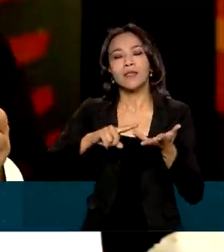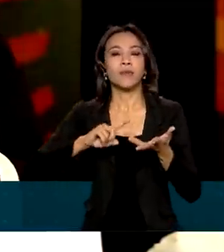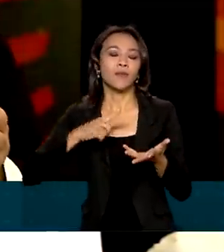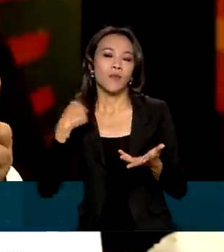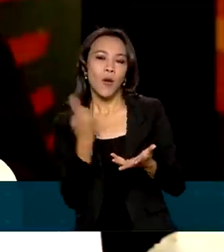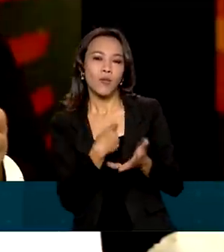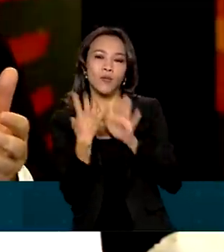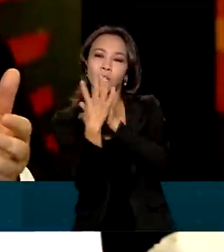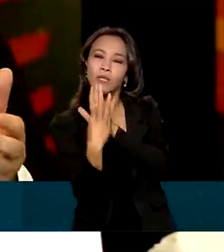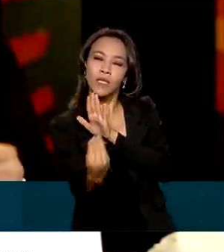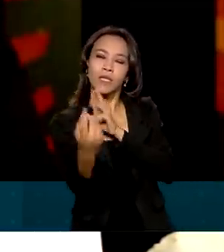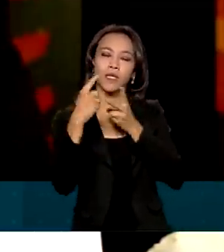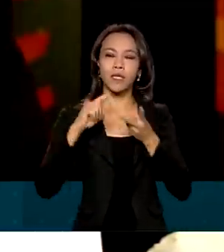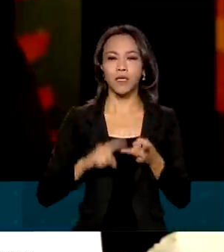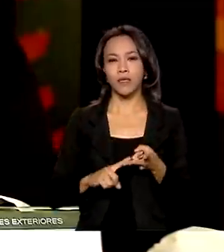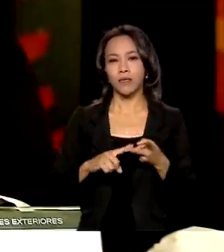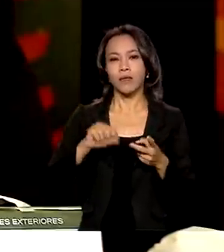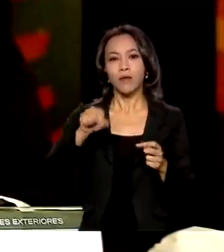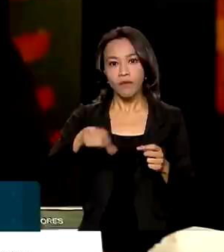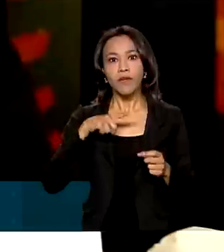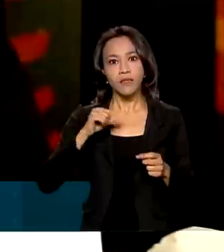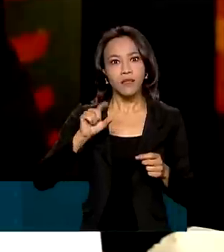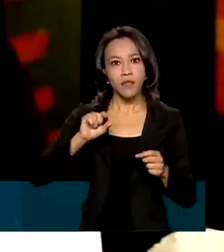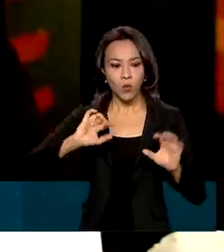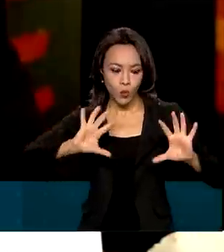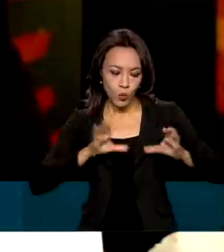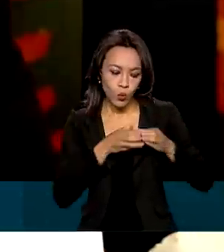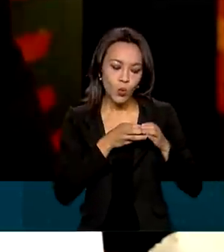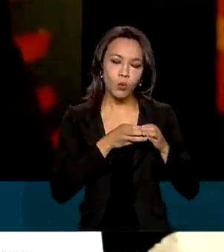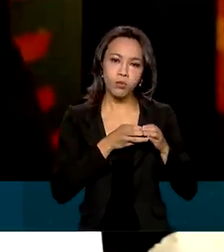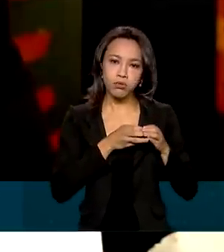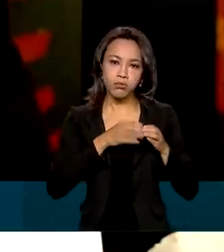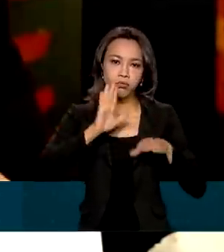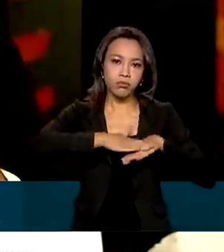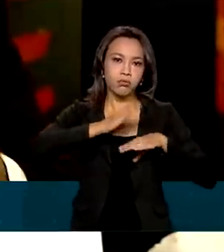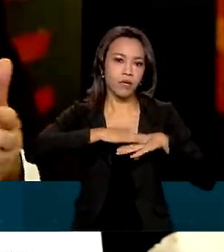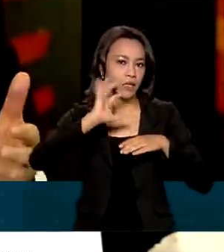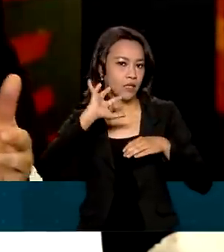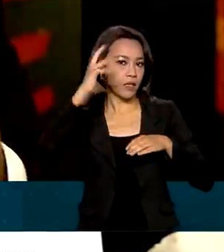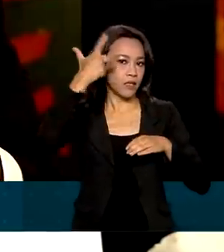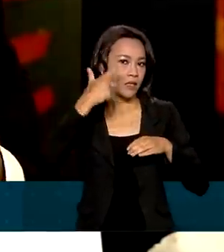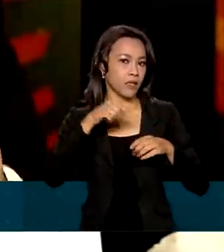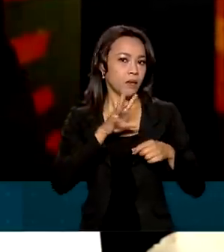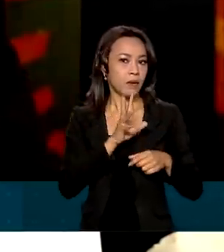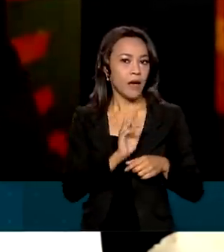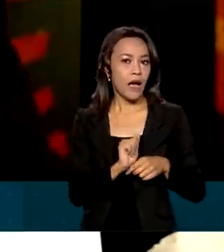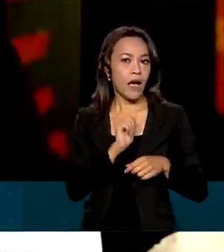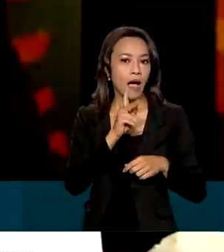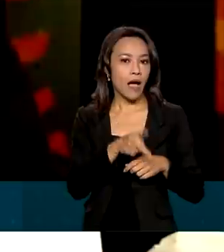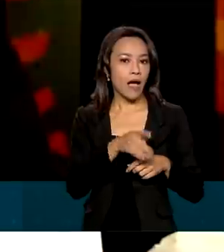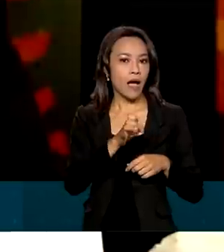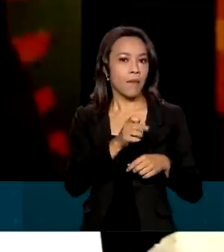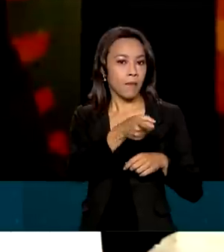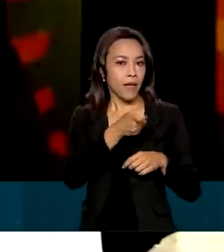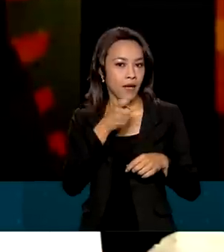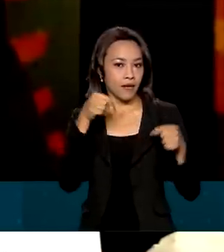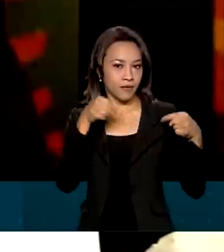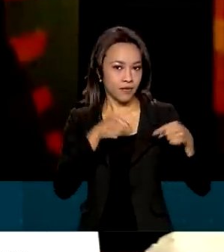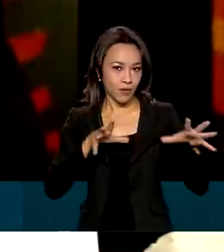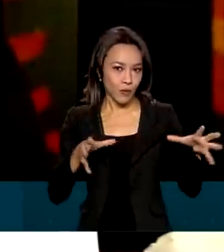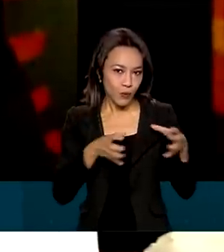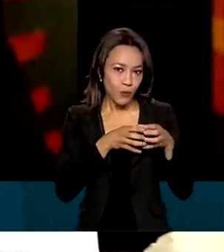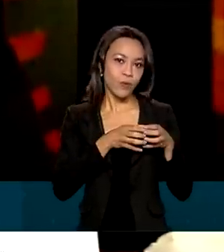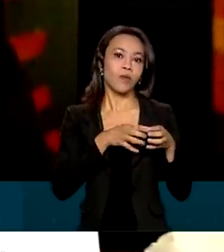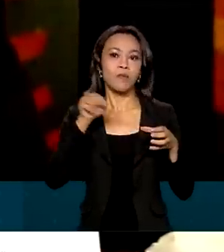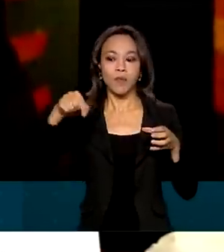não por acaso houver essa escolha, feita em conjunto com o comitê gestor, Apex, governo, pela posição do nosso